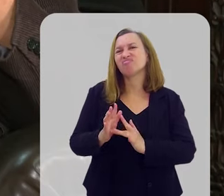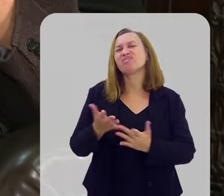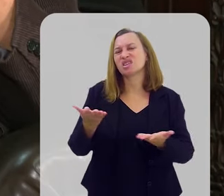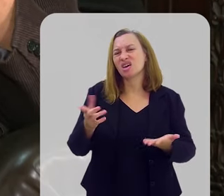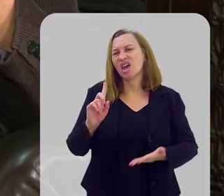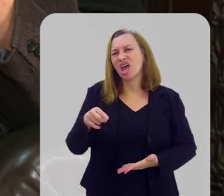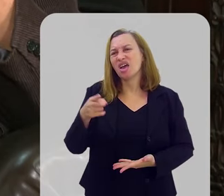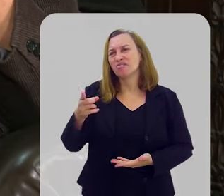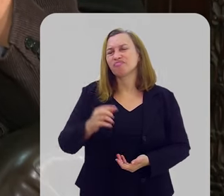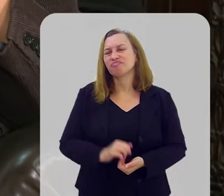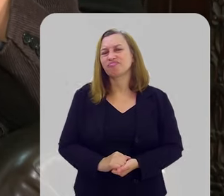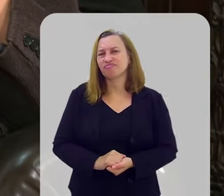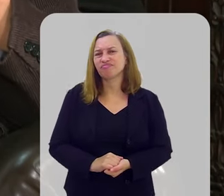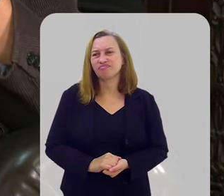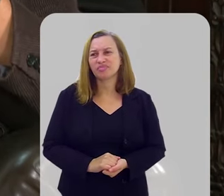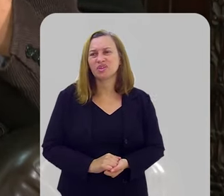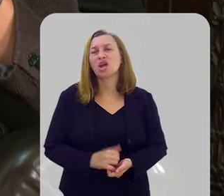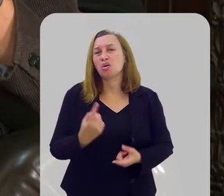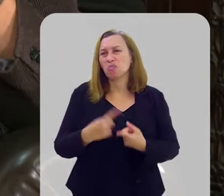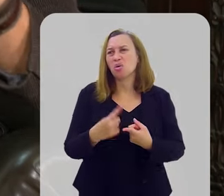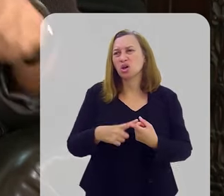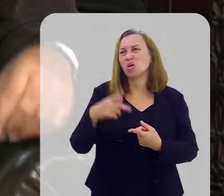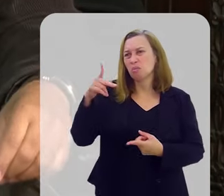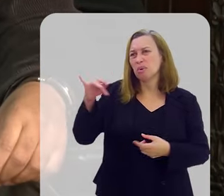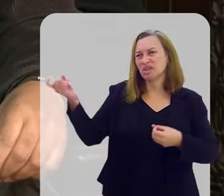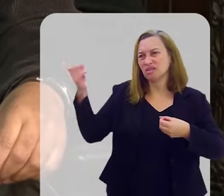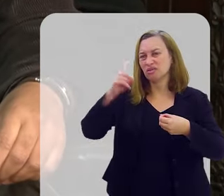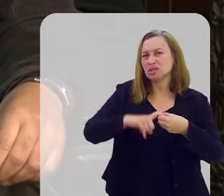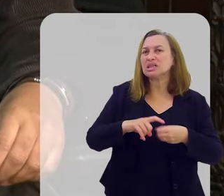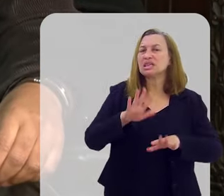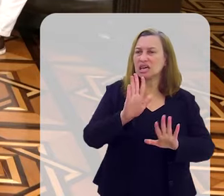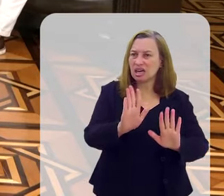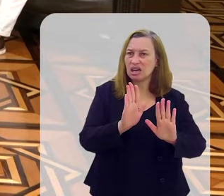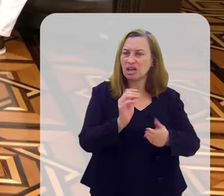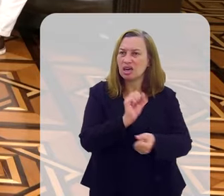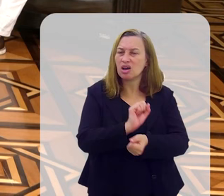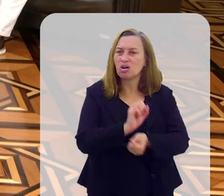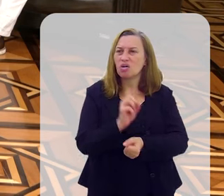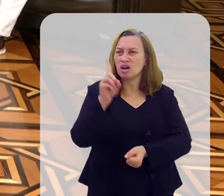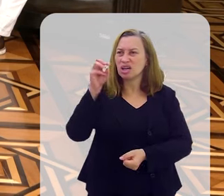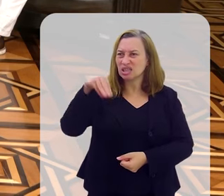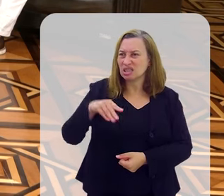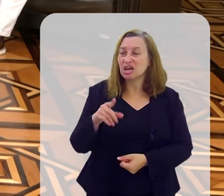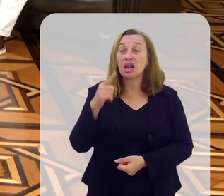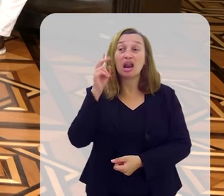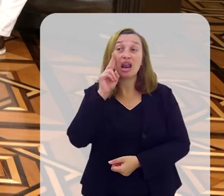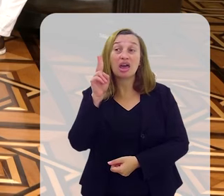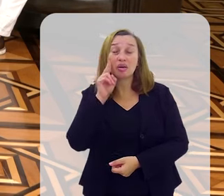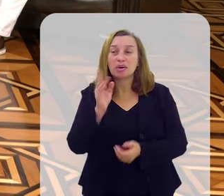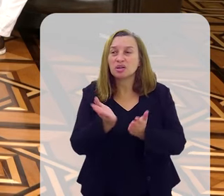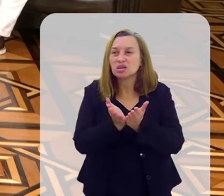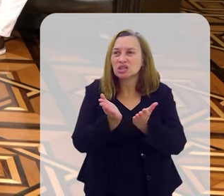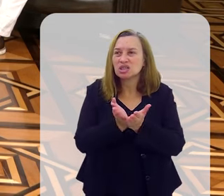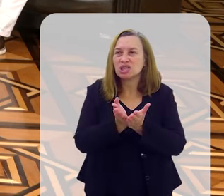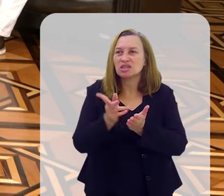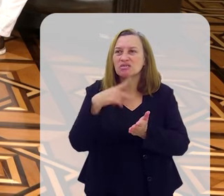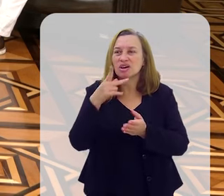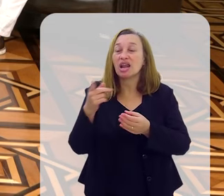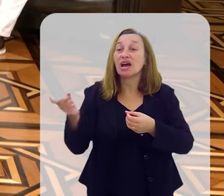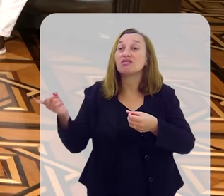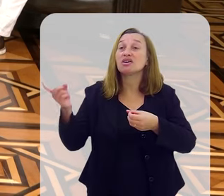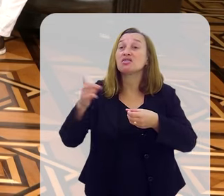cara, que vai te arrastar, porque o pai está voltando. E agora, Adan, eu lembrei que os crentes nas praças falavam, Jesus está